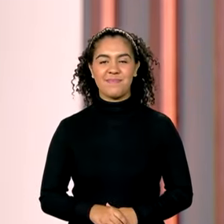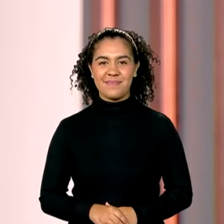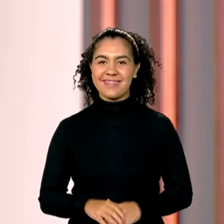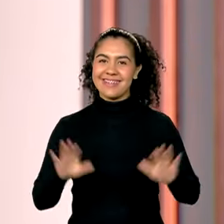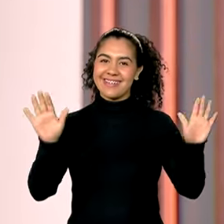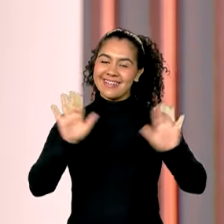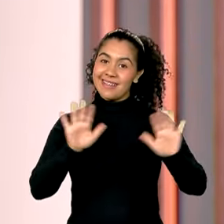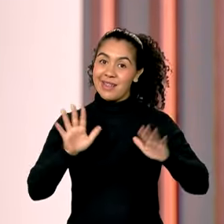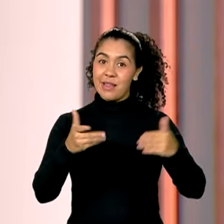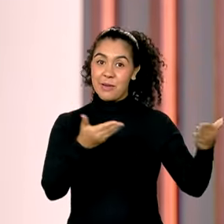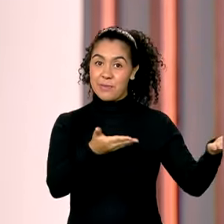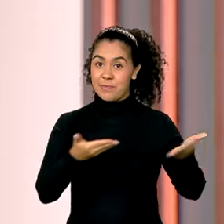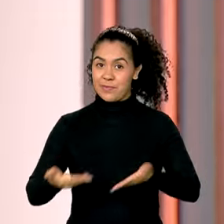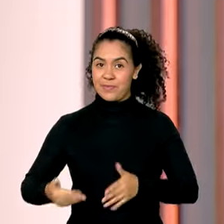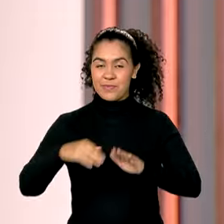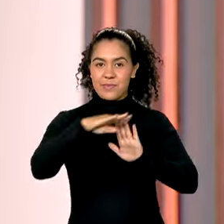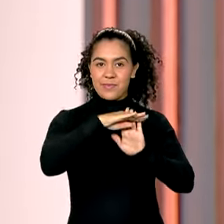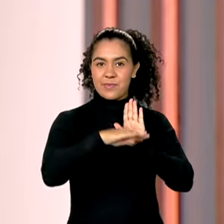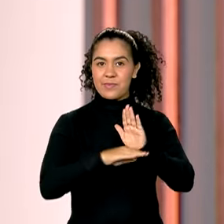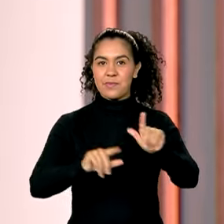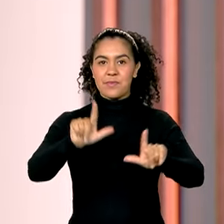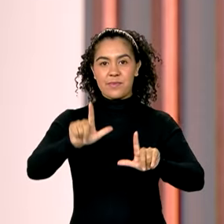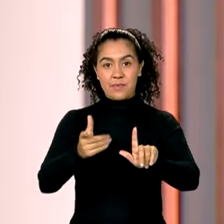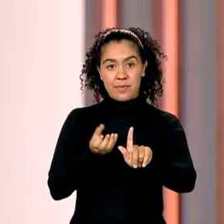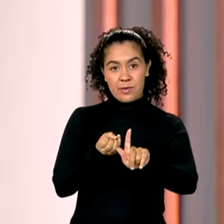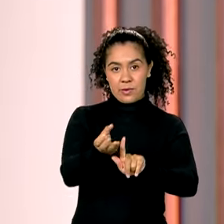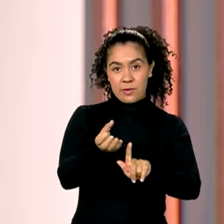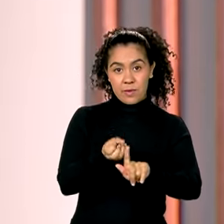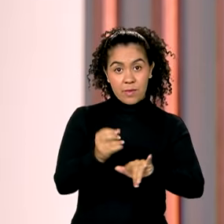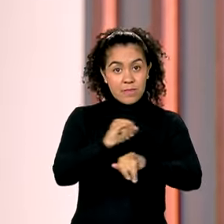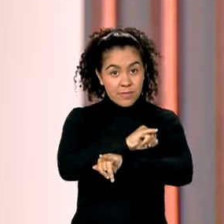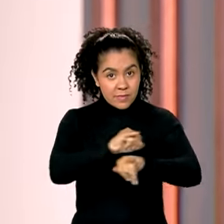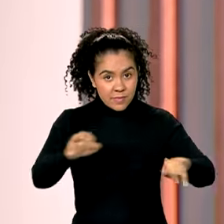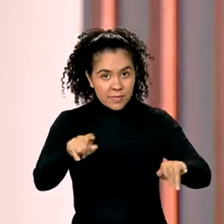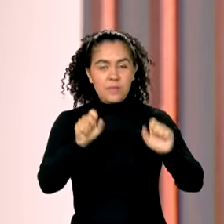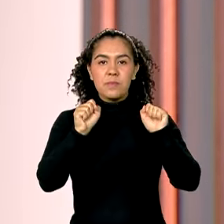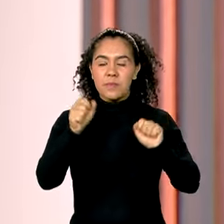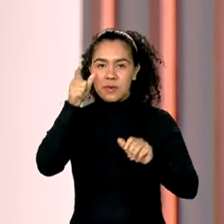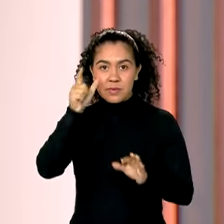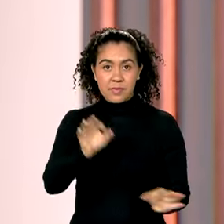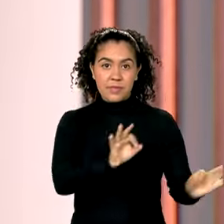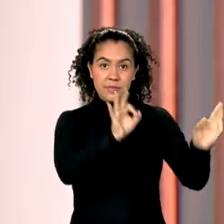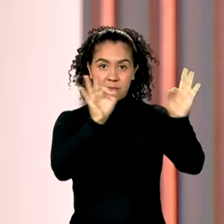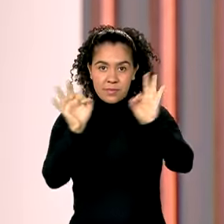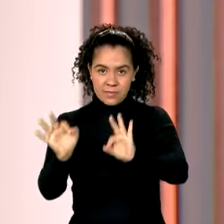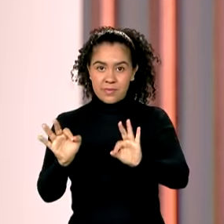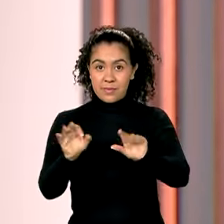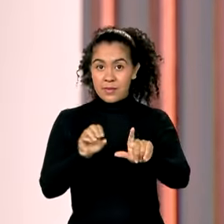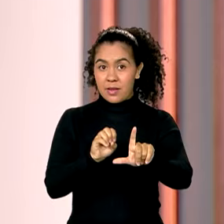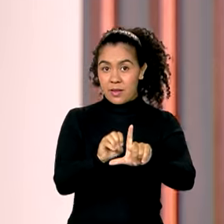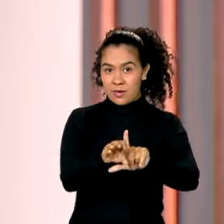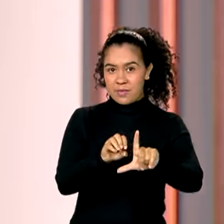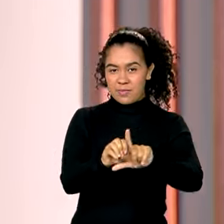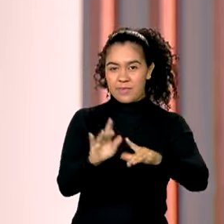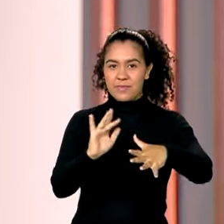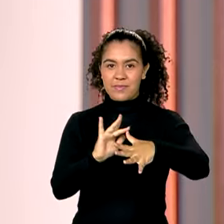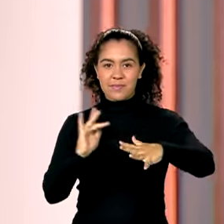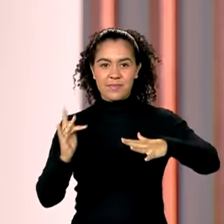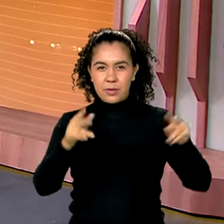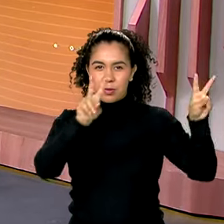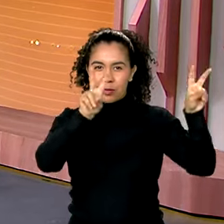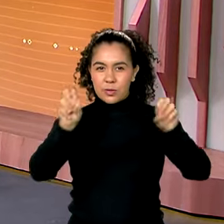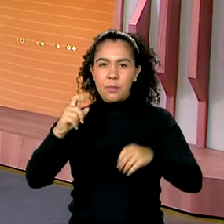Olá, seja muito bem-vindo ao canal GOV. Lembrando que você pode nos acompanhar também ao vivo pelas redes